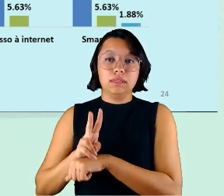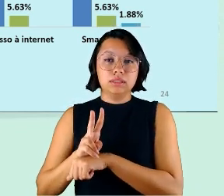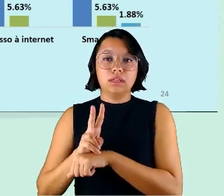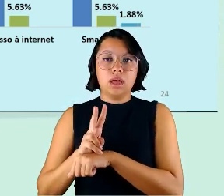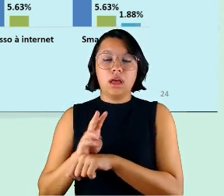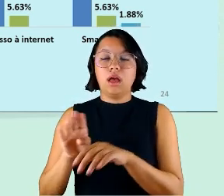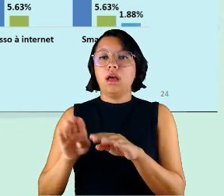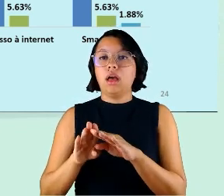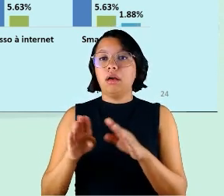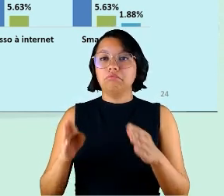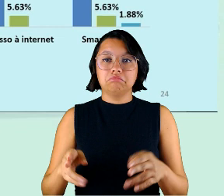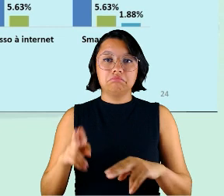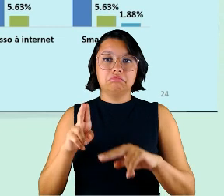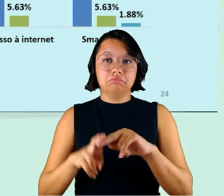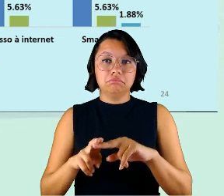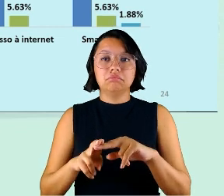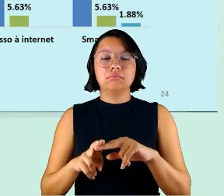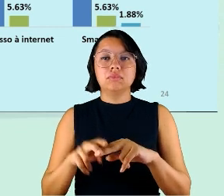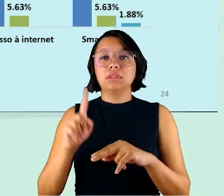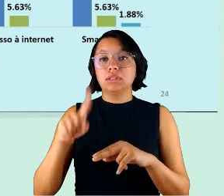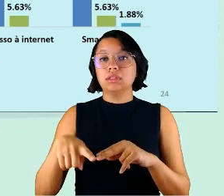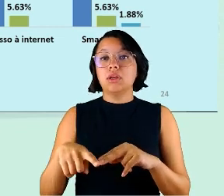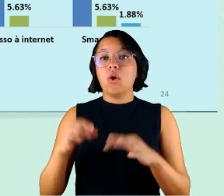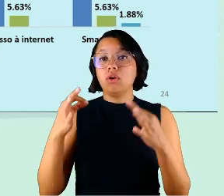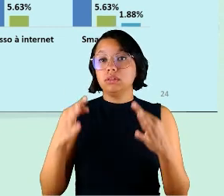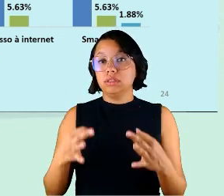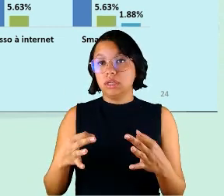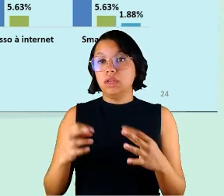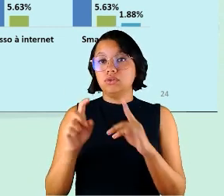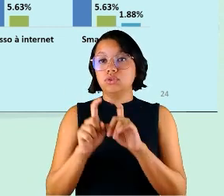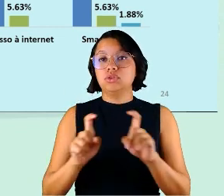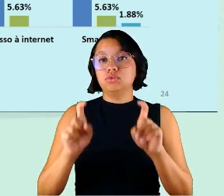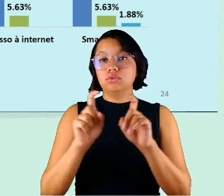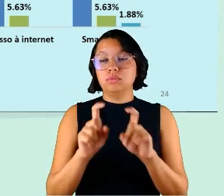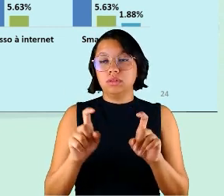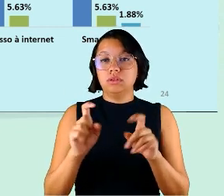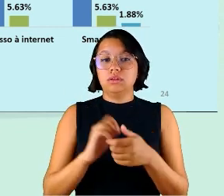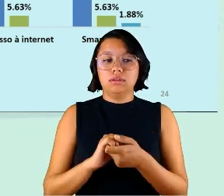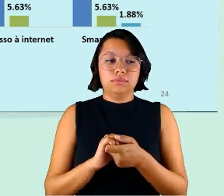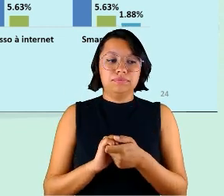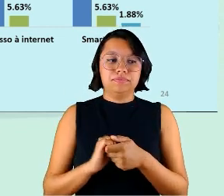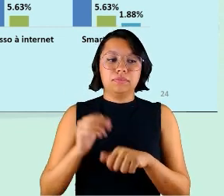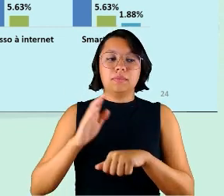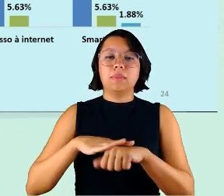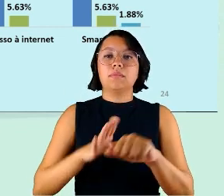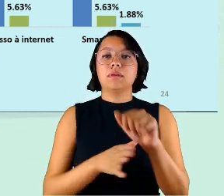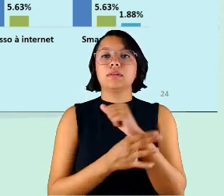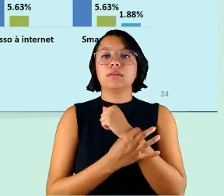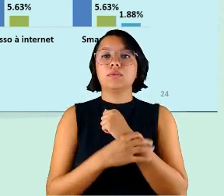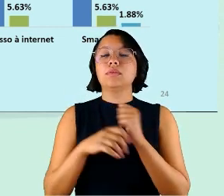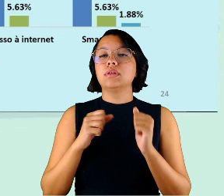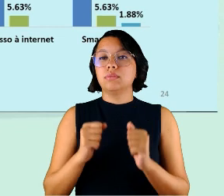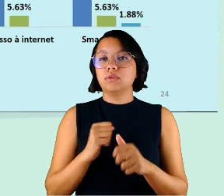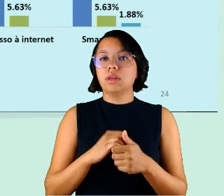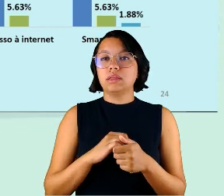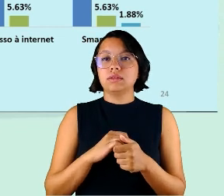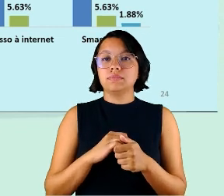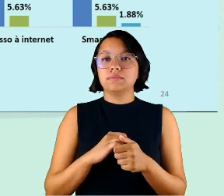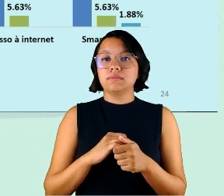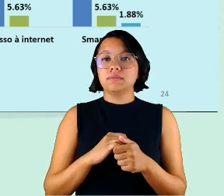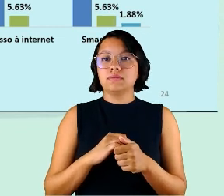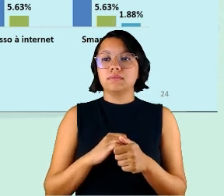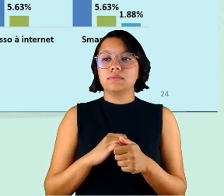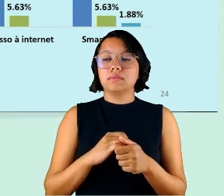móveis ergonomicamente corretos e os computadores mais seguros que pudessem então